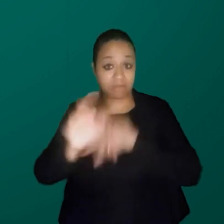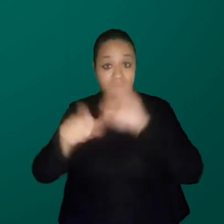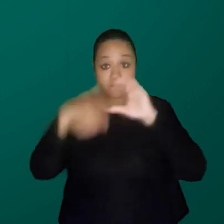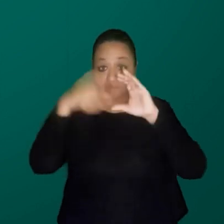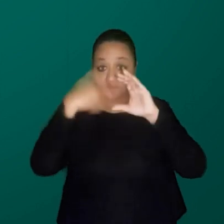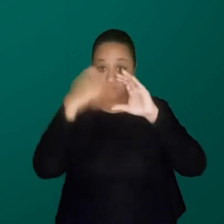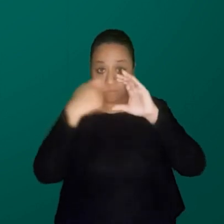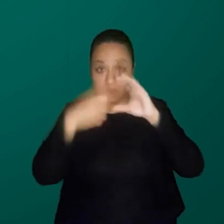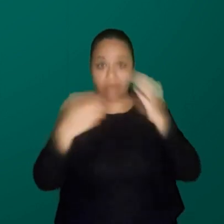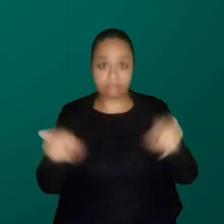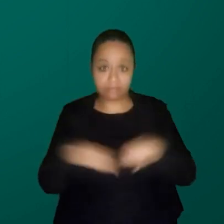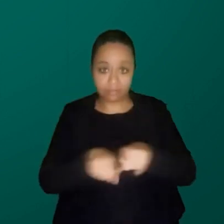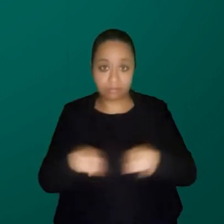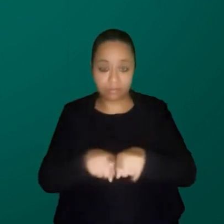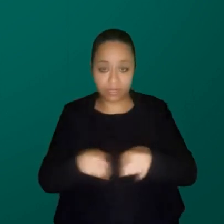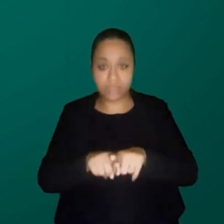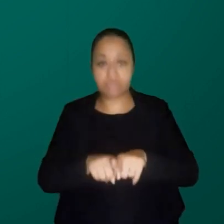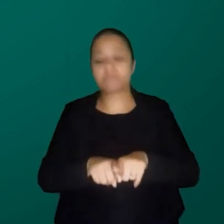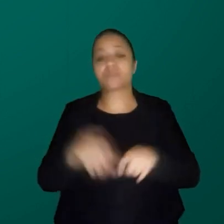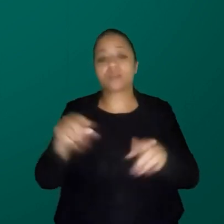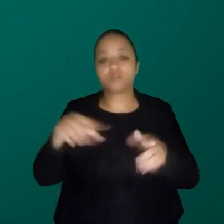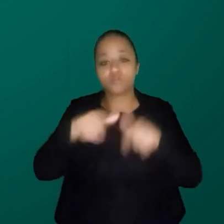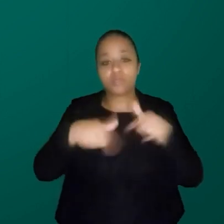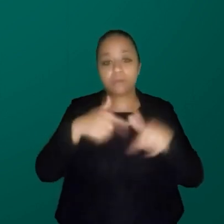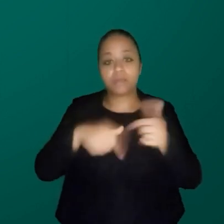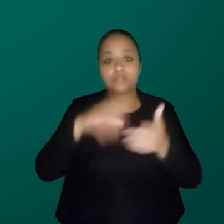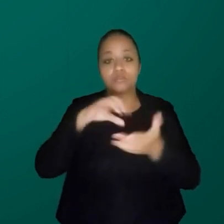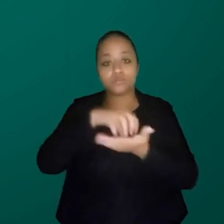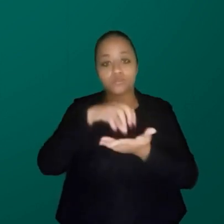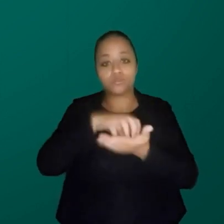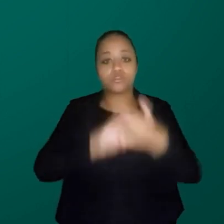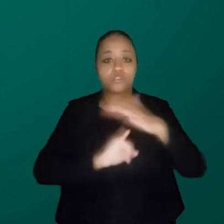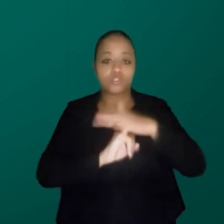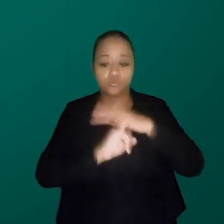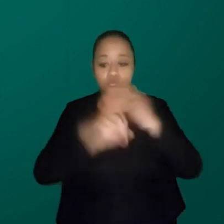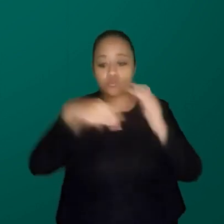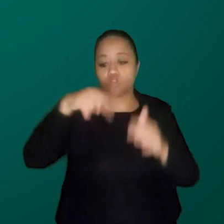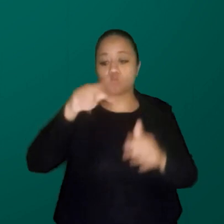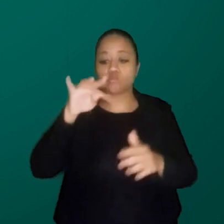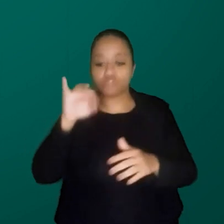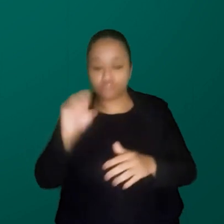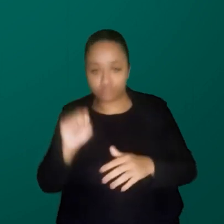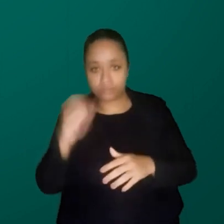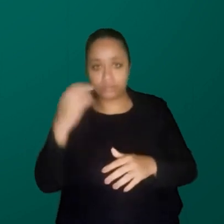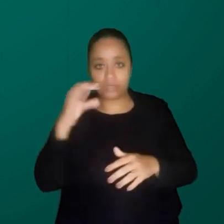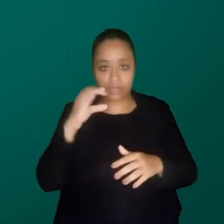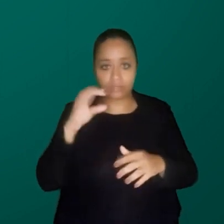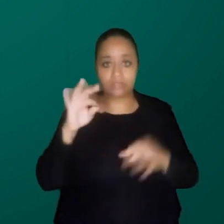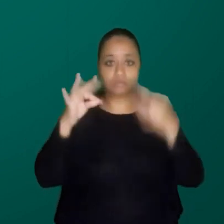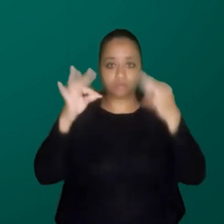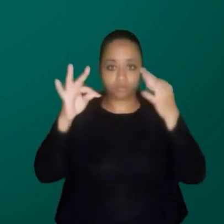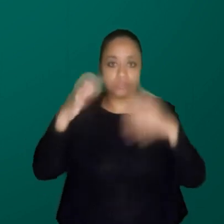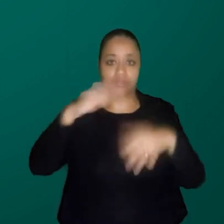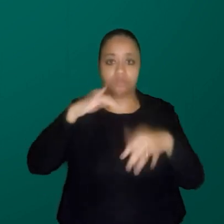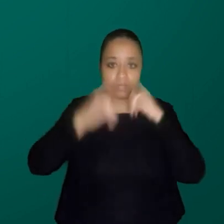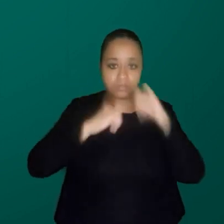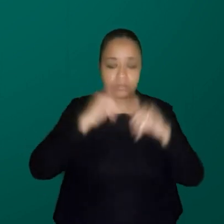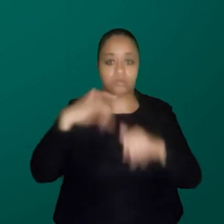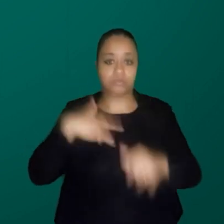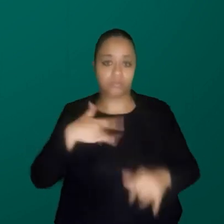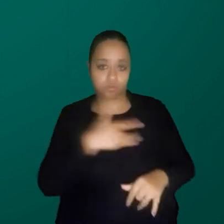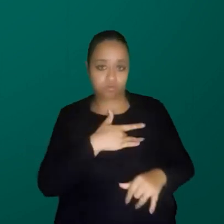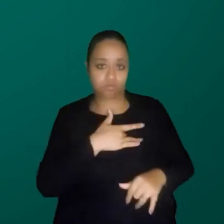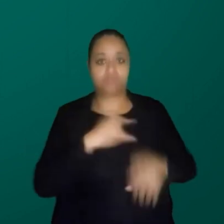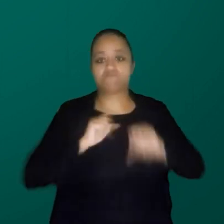que eu estou no Instituto NUT de Educação em Ciências e Saúde, fui trilhando esse percurso, meio assim, tentando fazer o meu